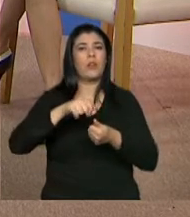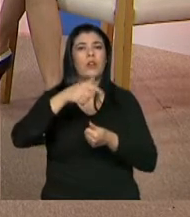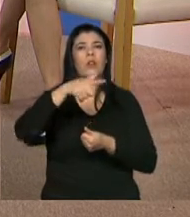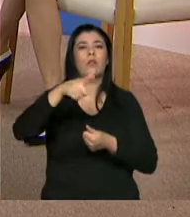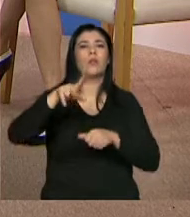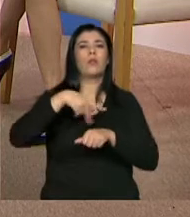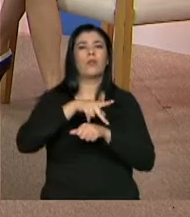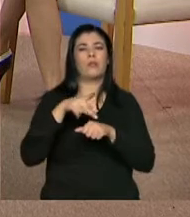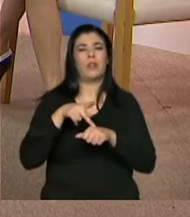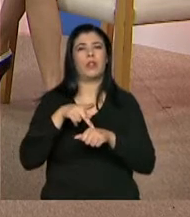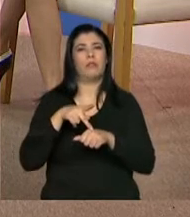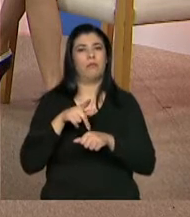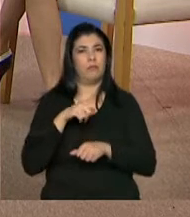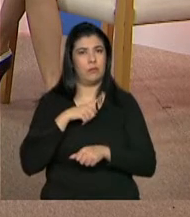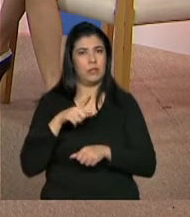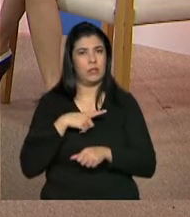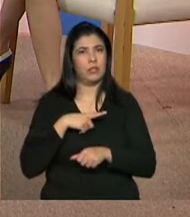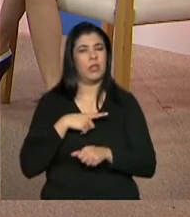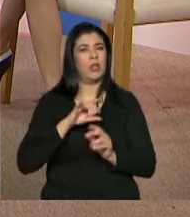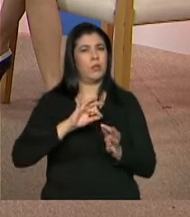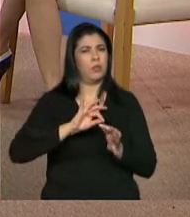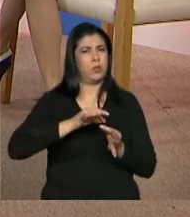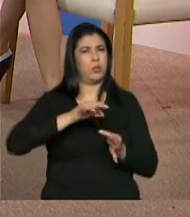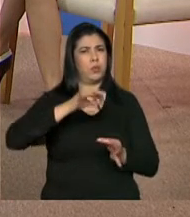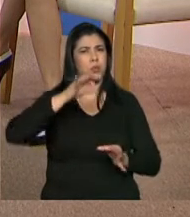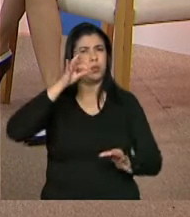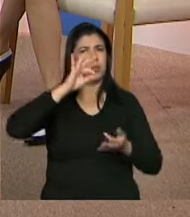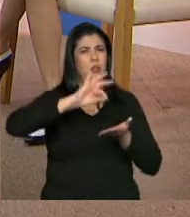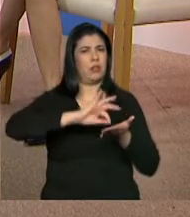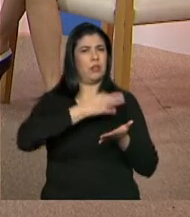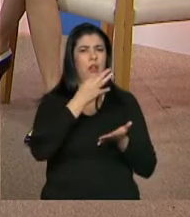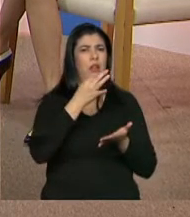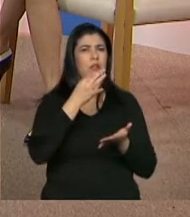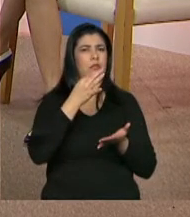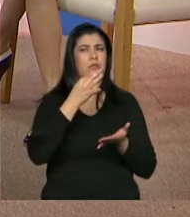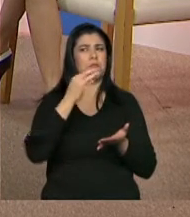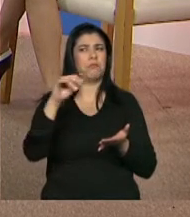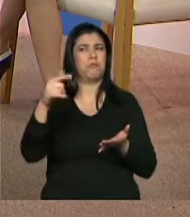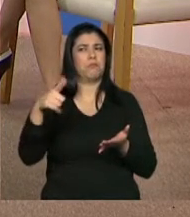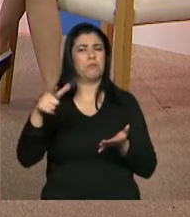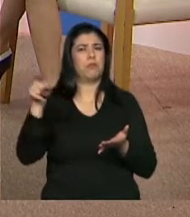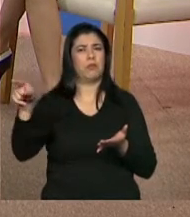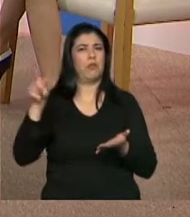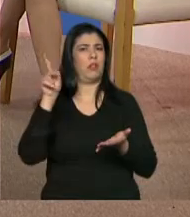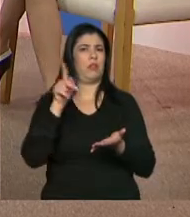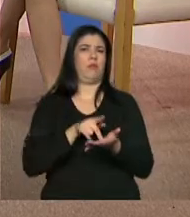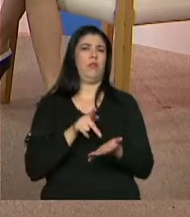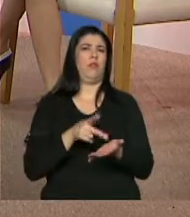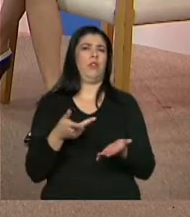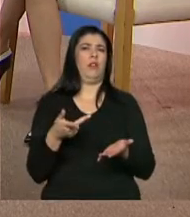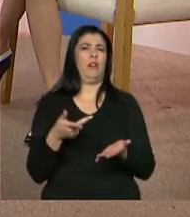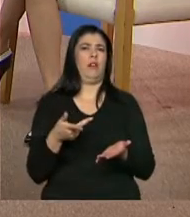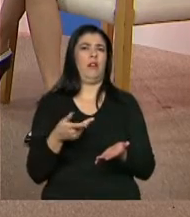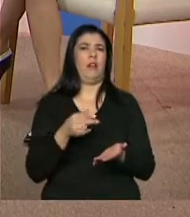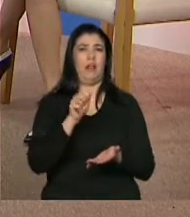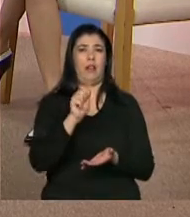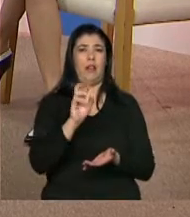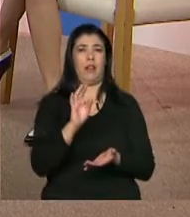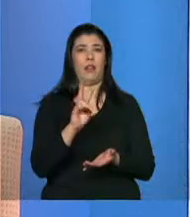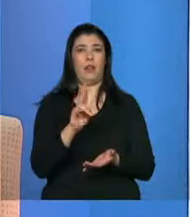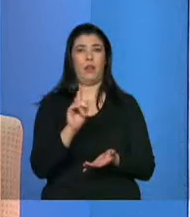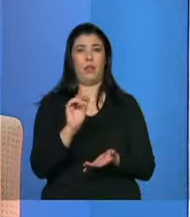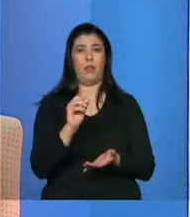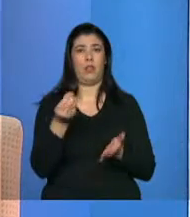cadastros grandes, inclusive, mas eles não fazem atualização cadastral. O nosso grande diferencial é que a gente